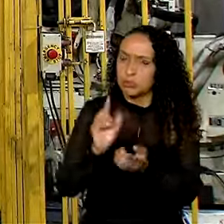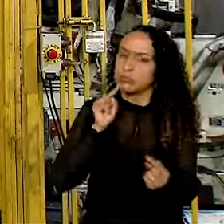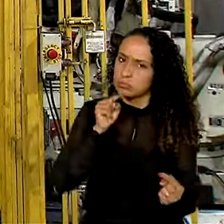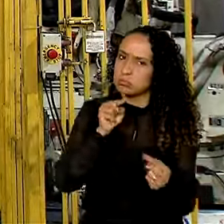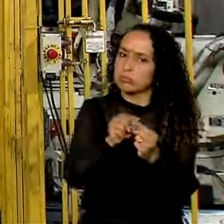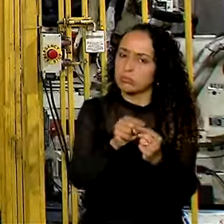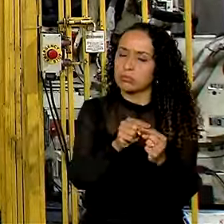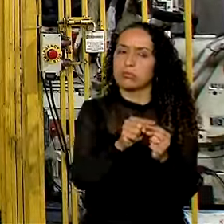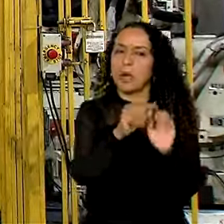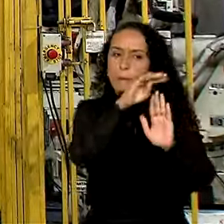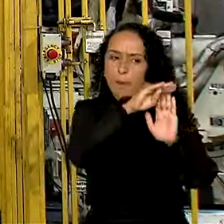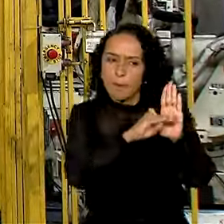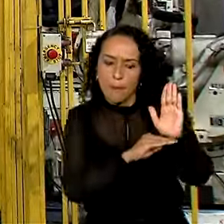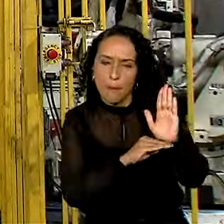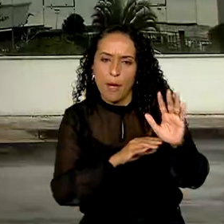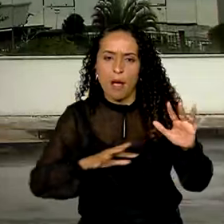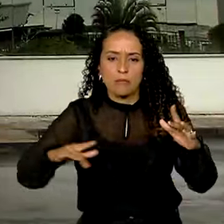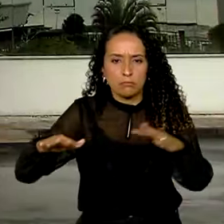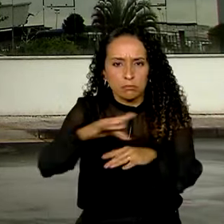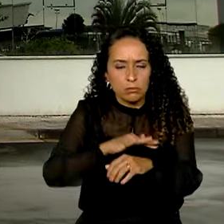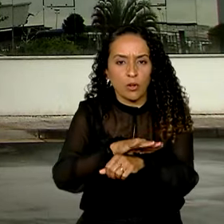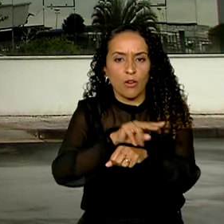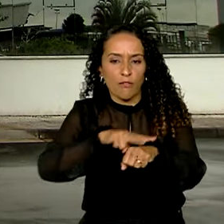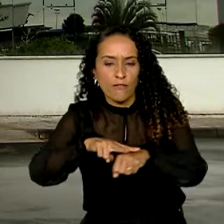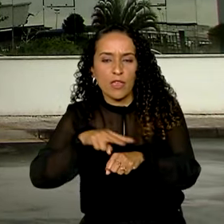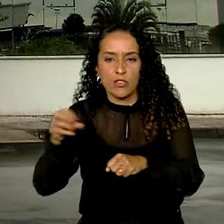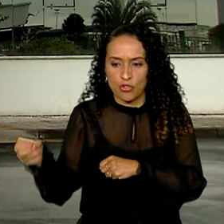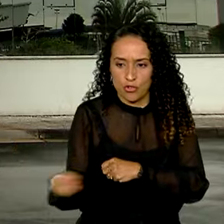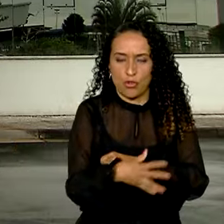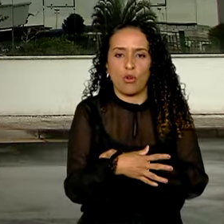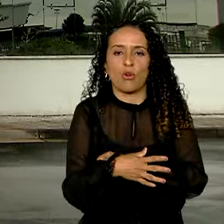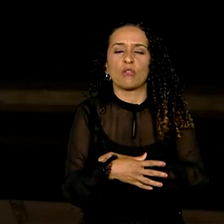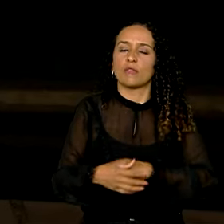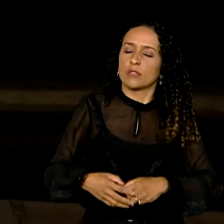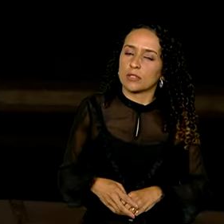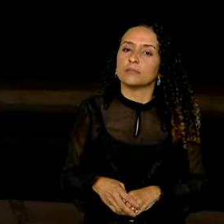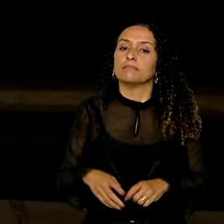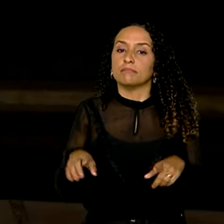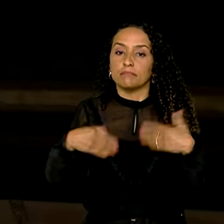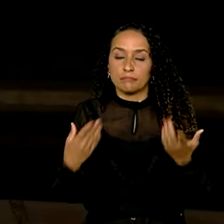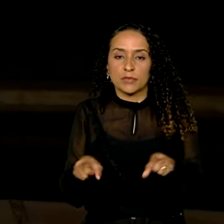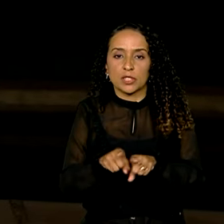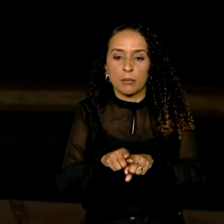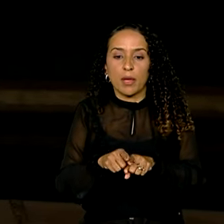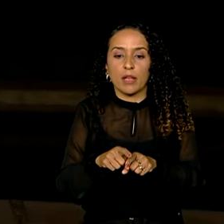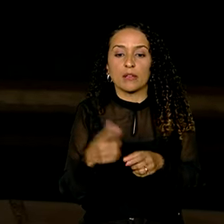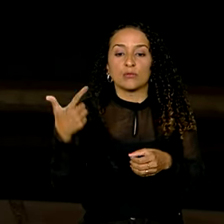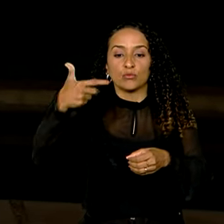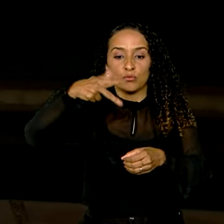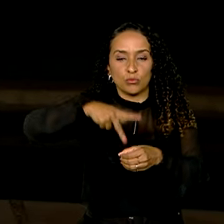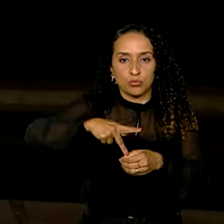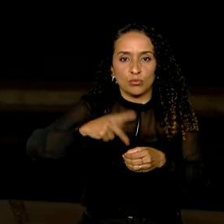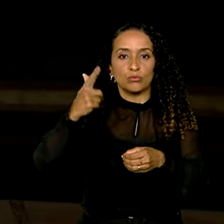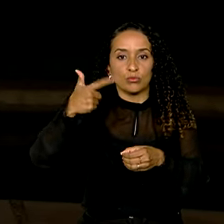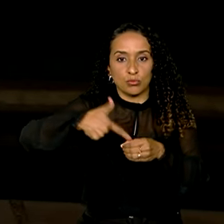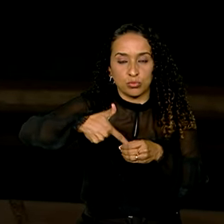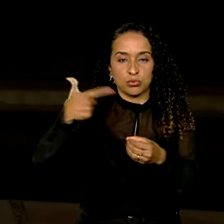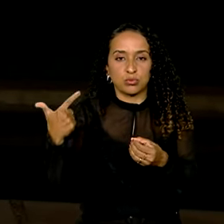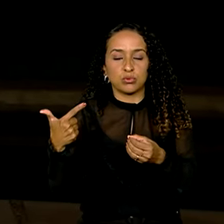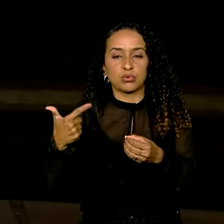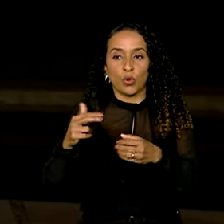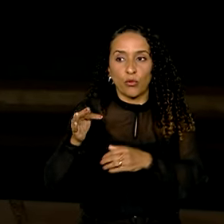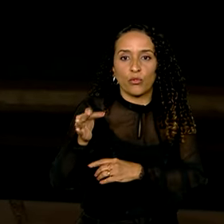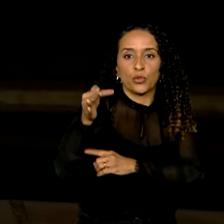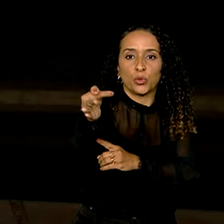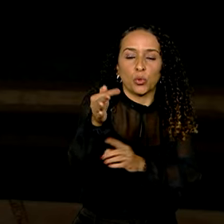dos programas Mobilidade Verde e Inovação, o Mover, além de Combustível do Futuro, que incentivam o setor